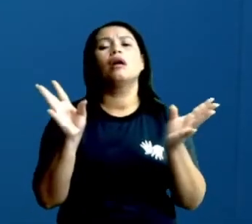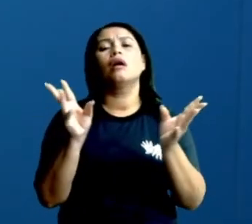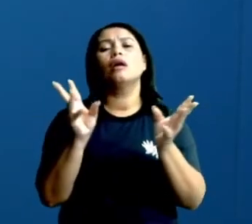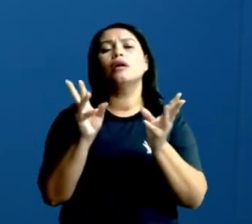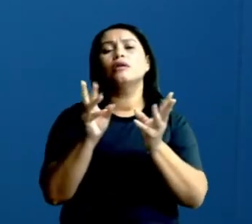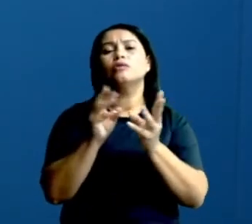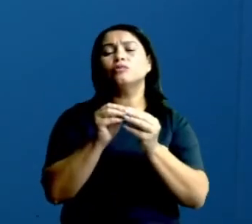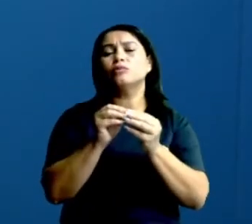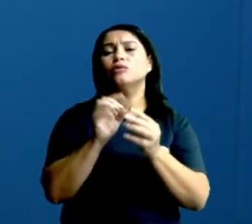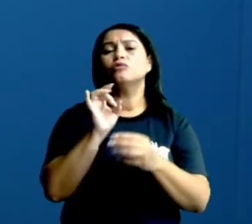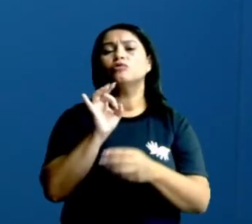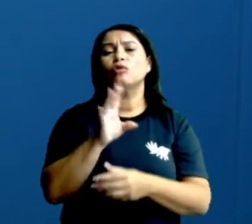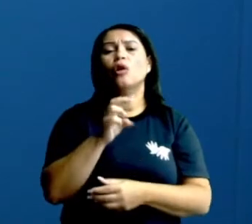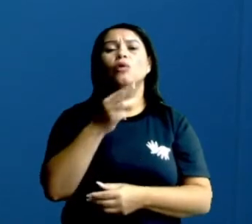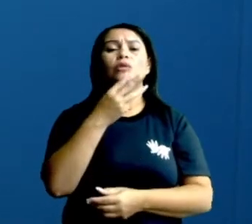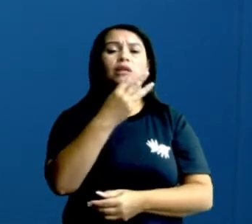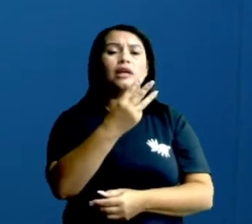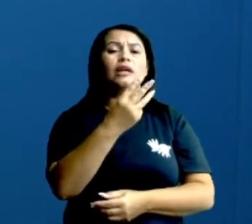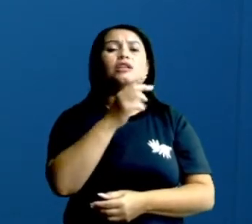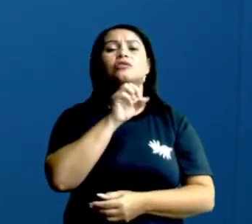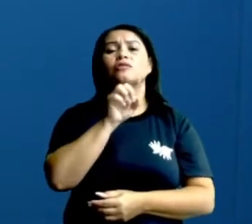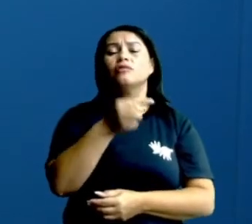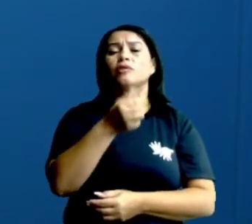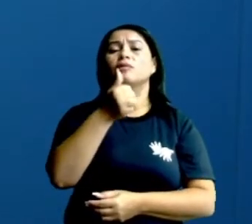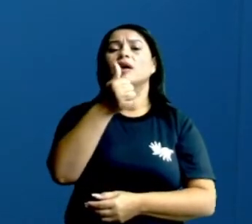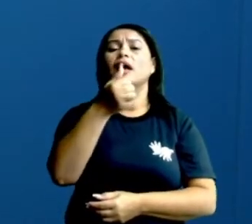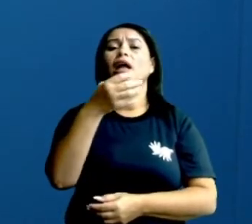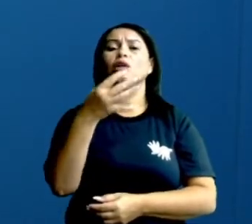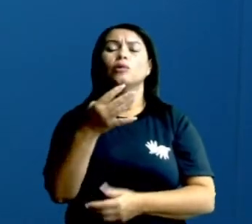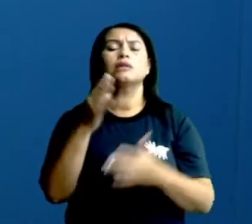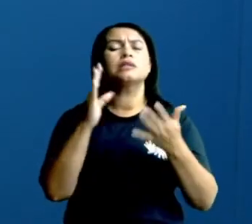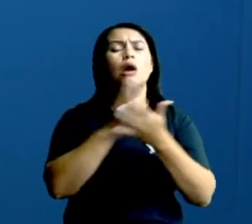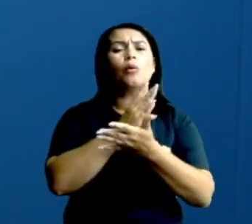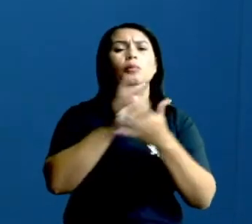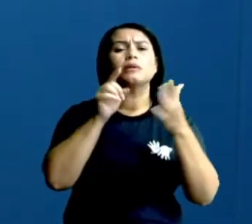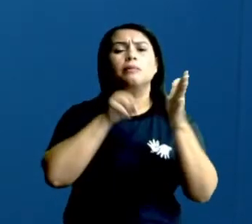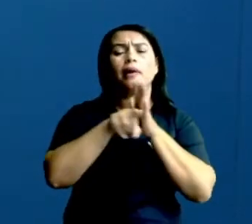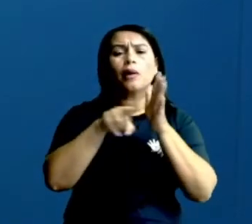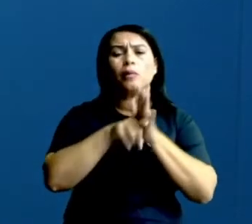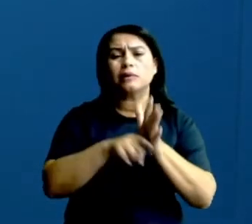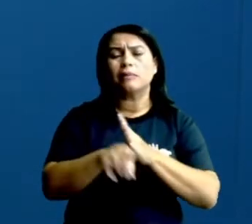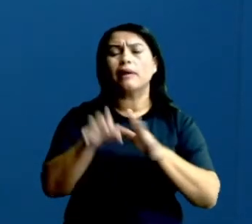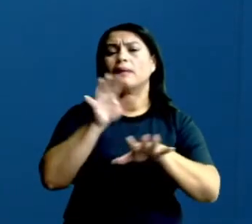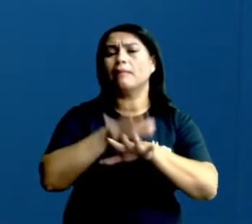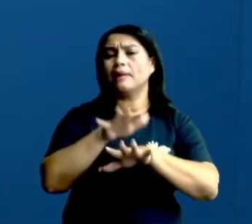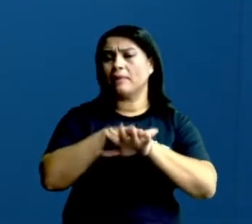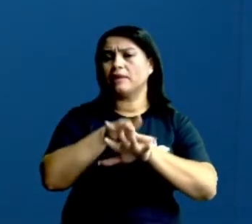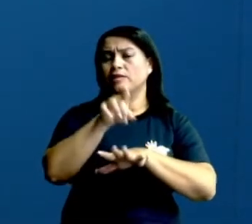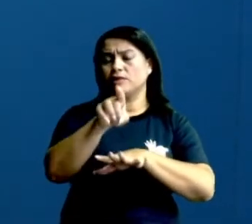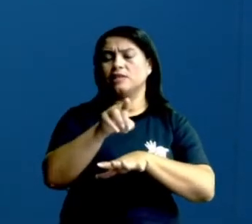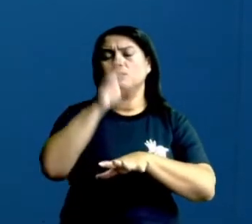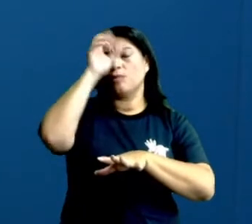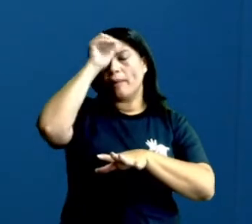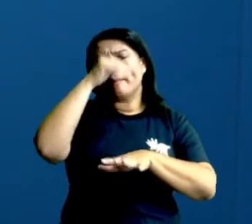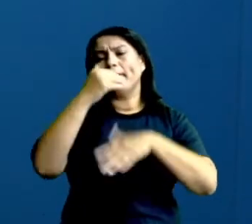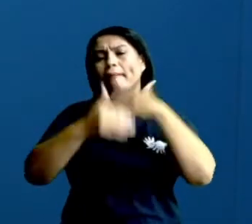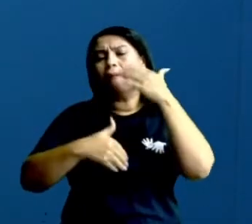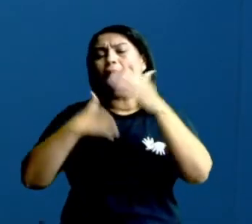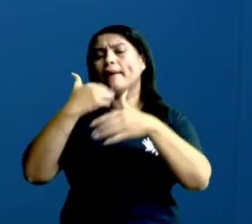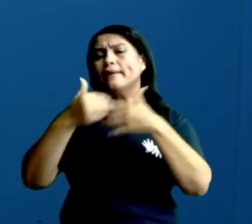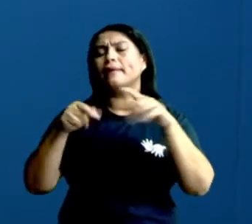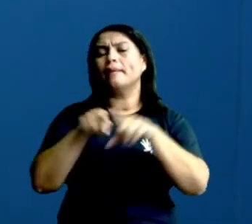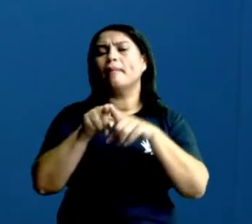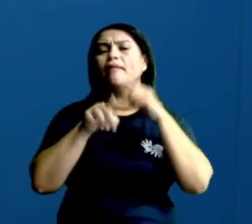os três primeiros números, que é o 3,14. E que nas questões, algumas questões de matemática que você vai usar, algumas